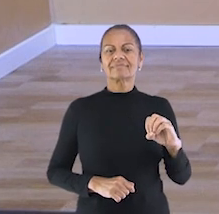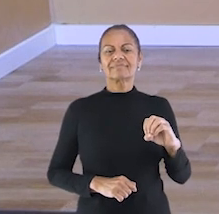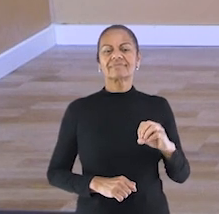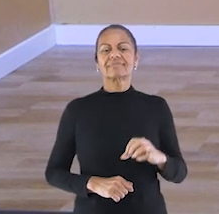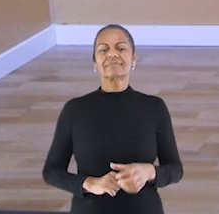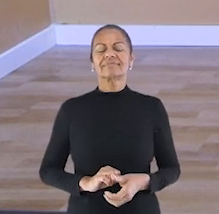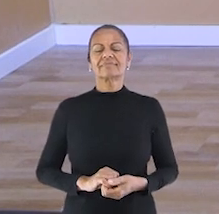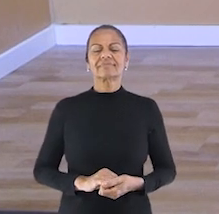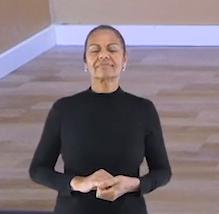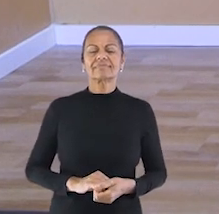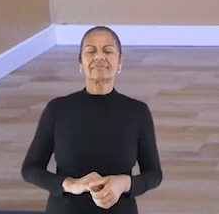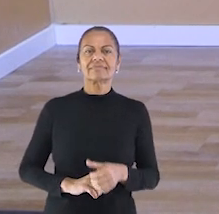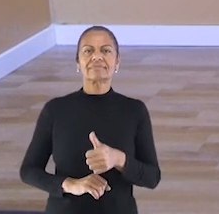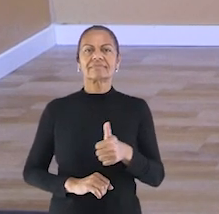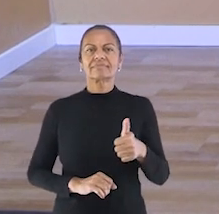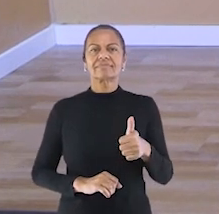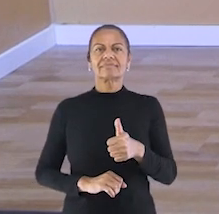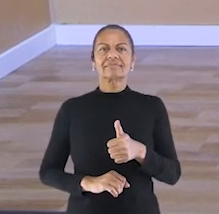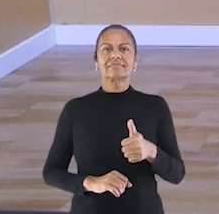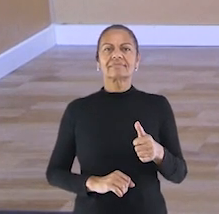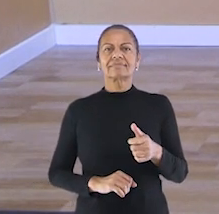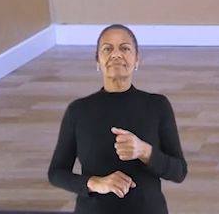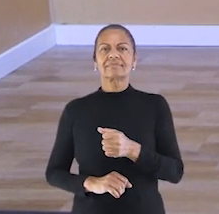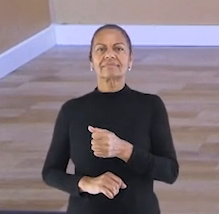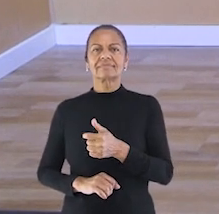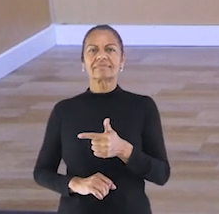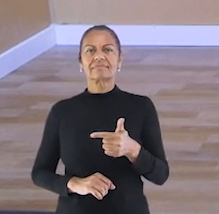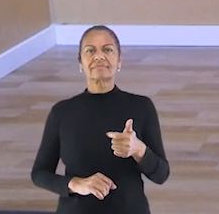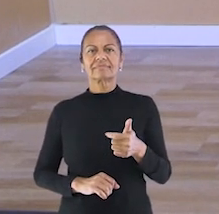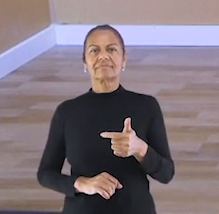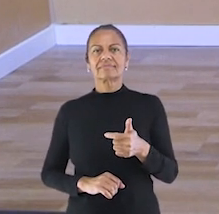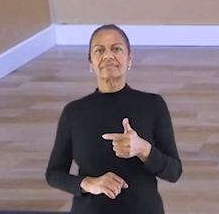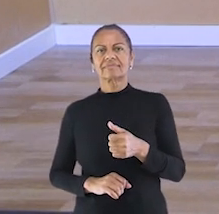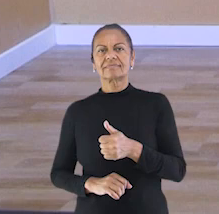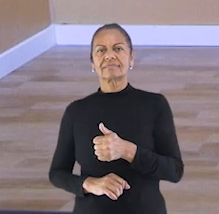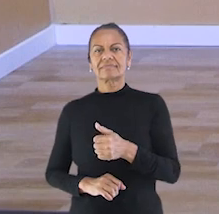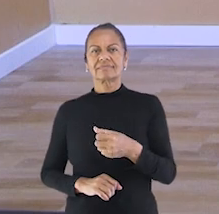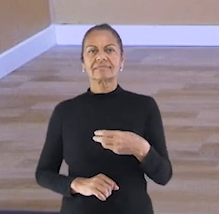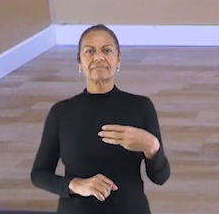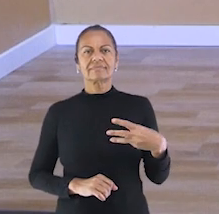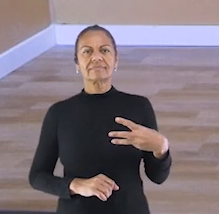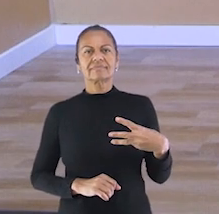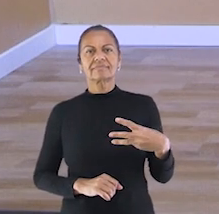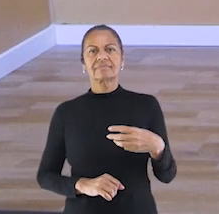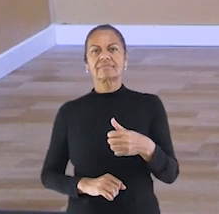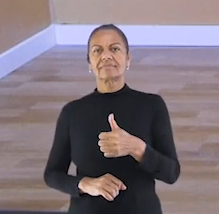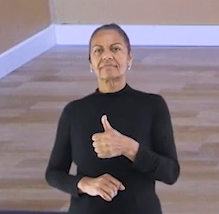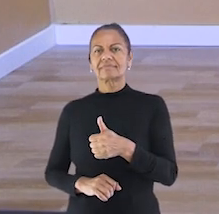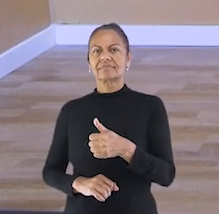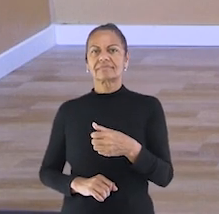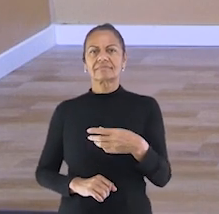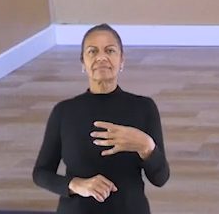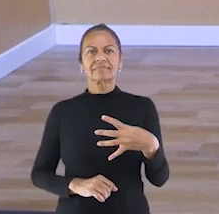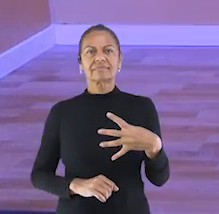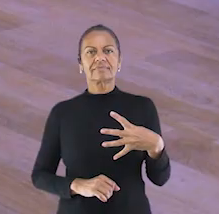Dez. Onze. Doze. Treze.